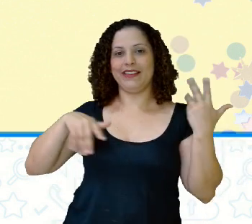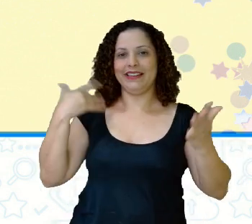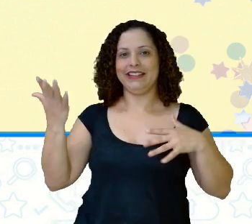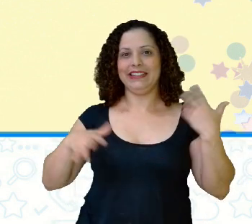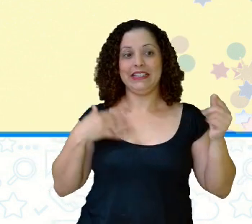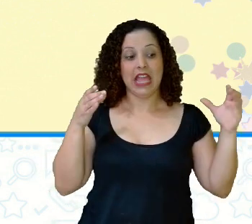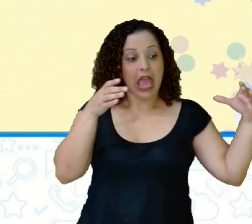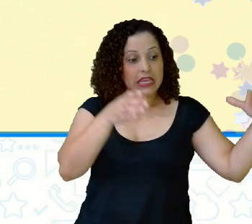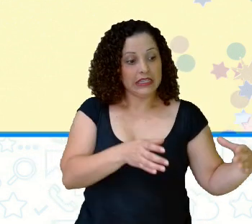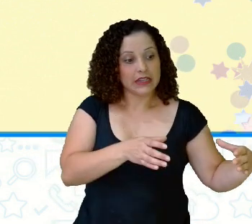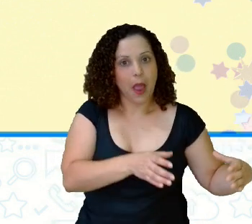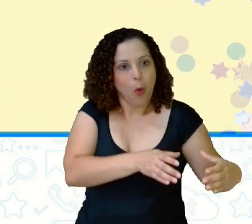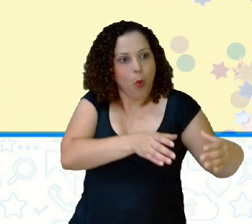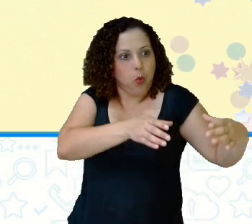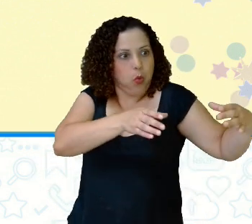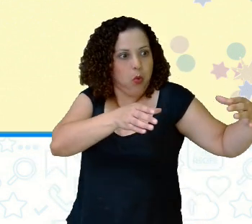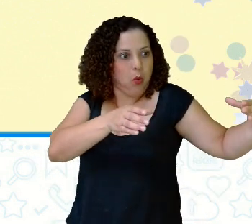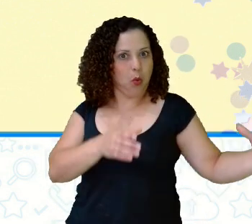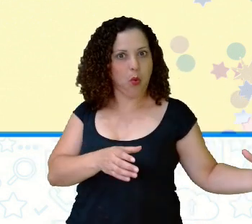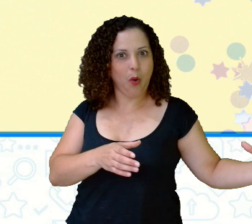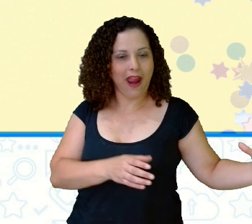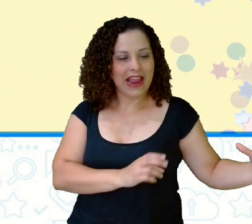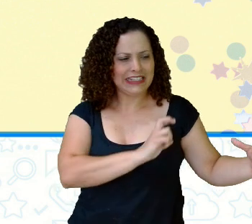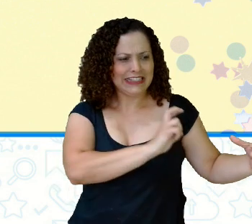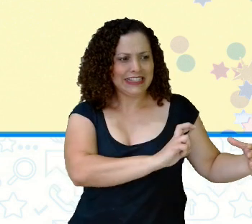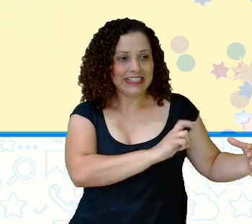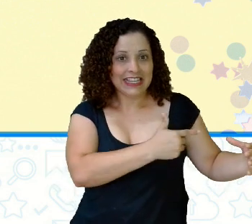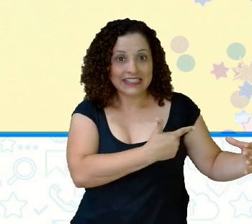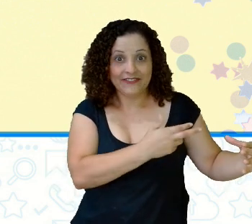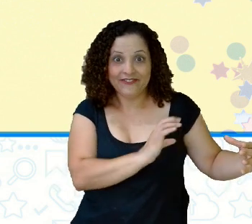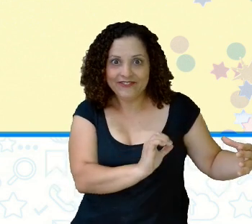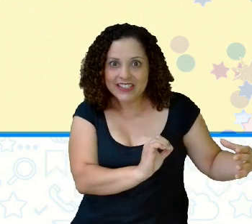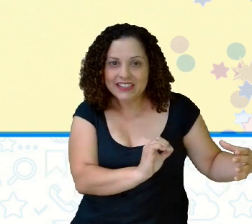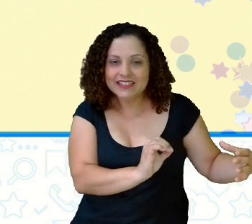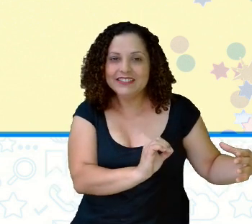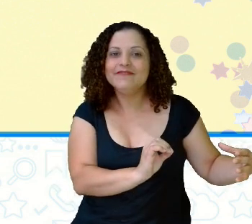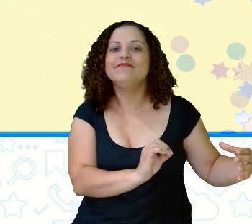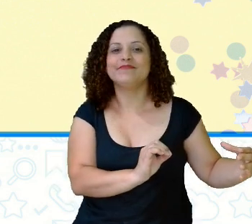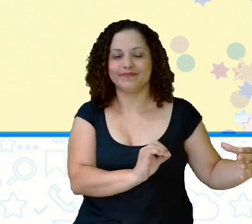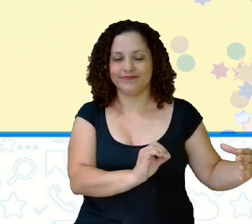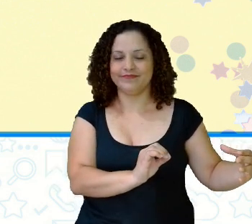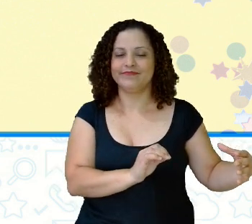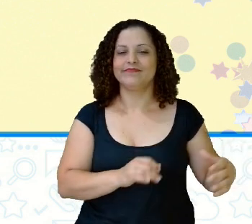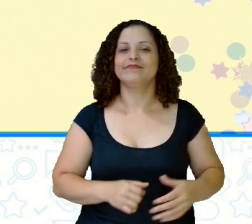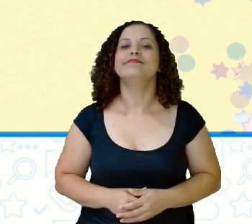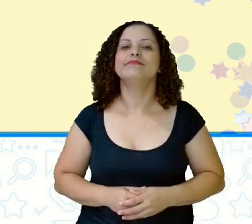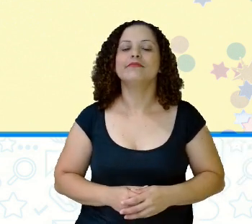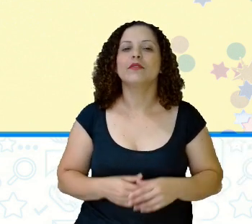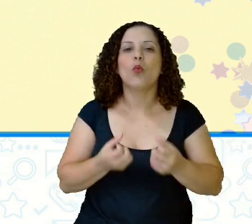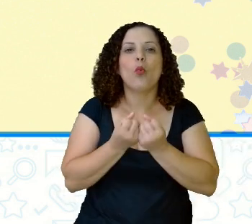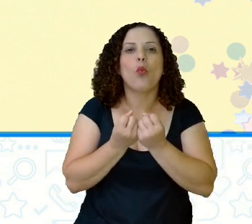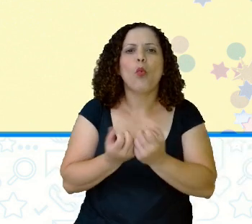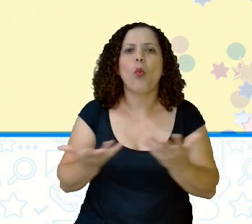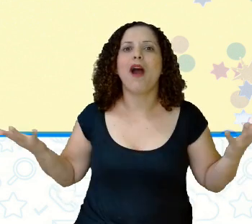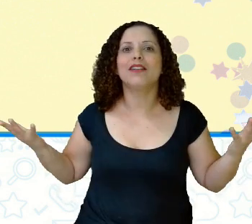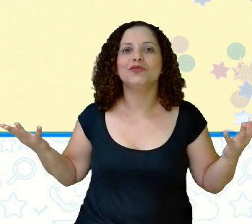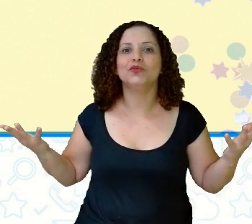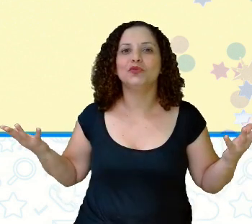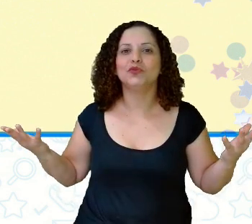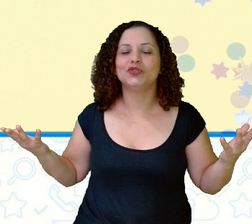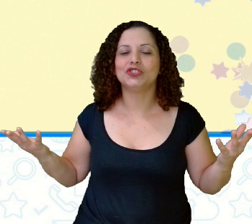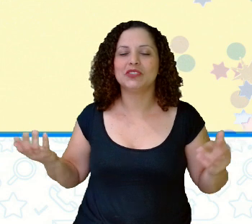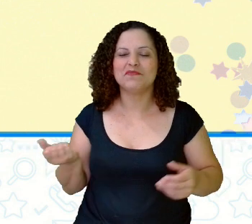520 foliões Olha lá Quantos foliões